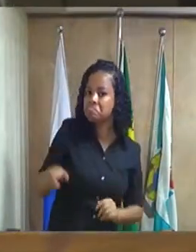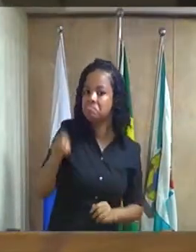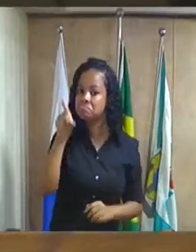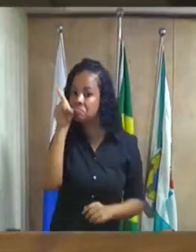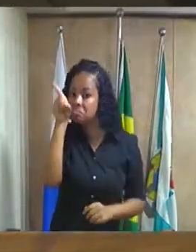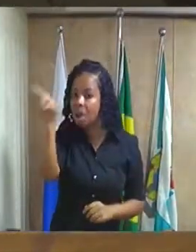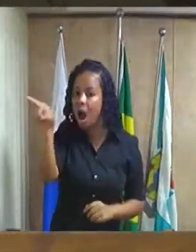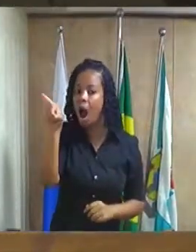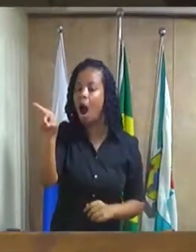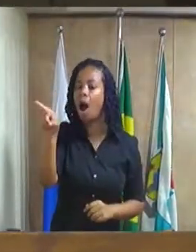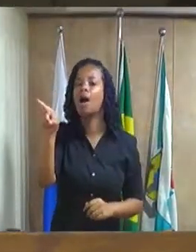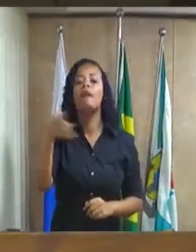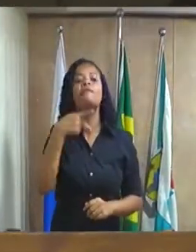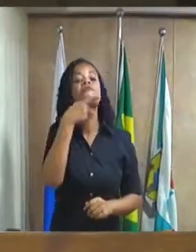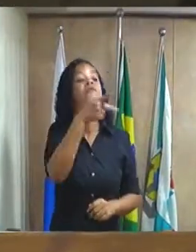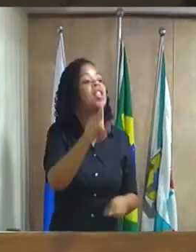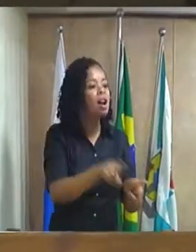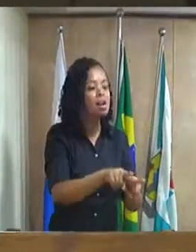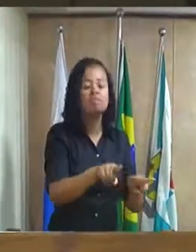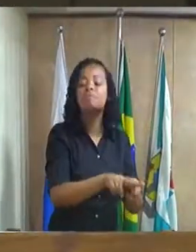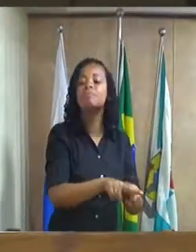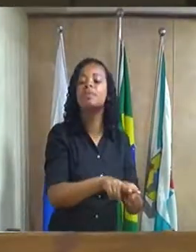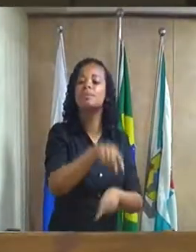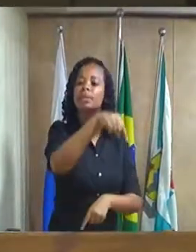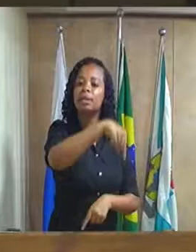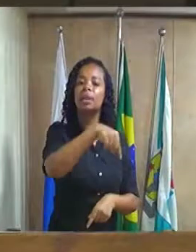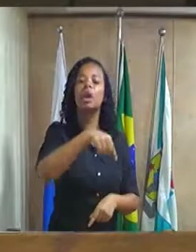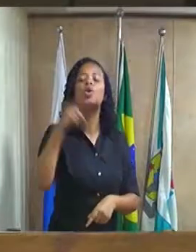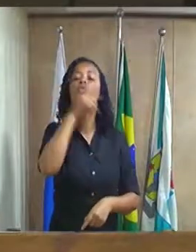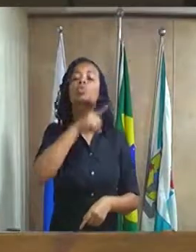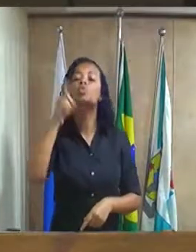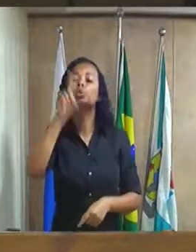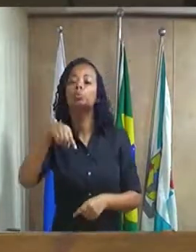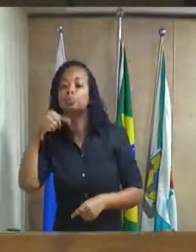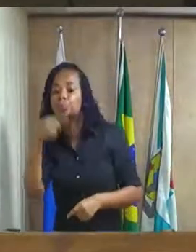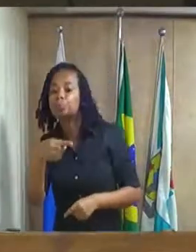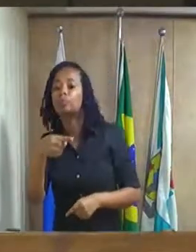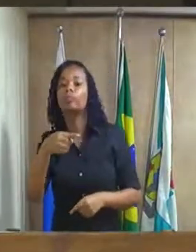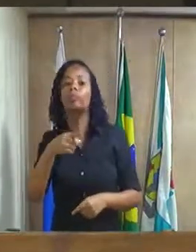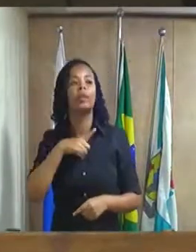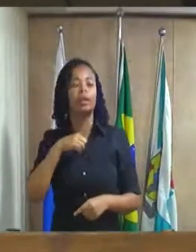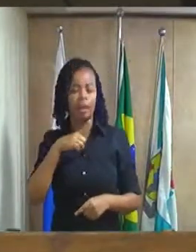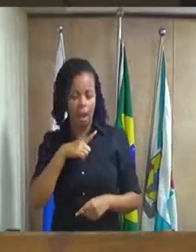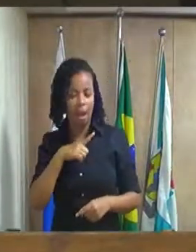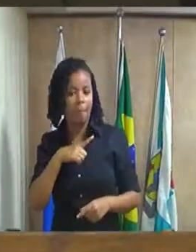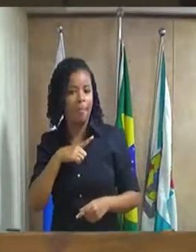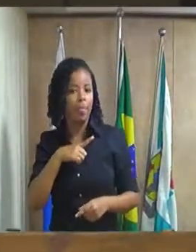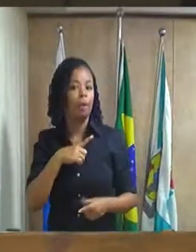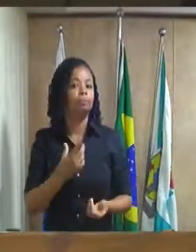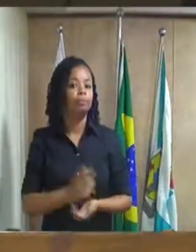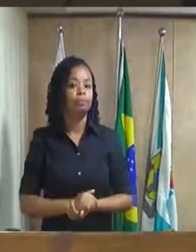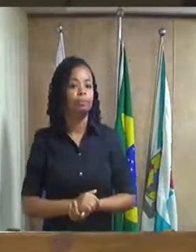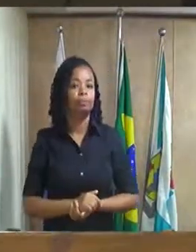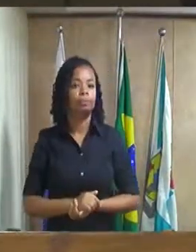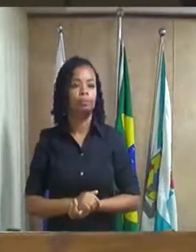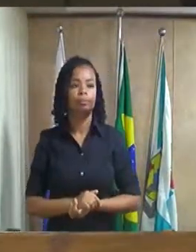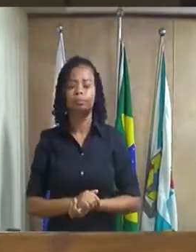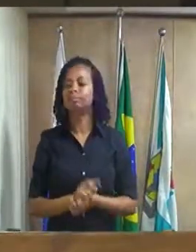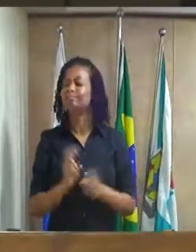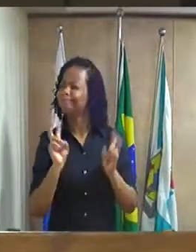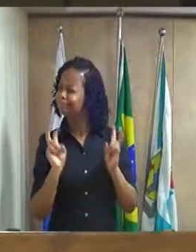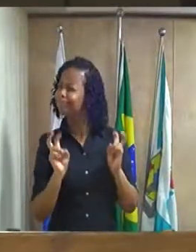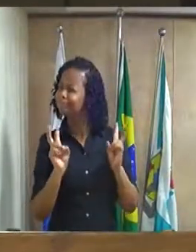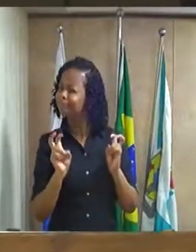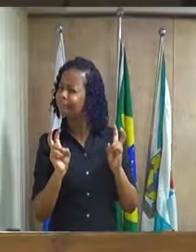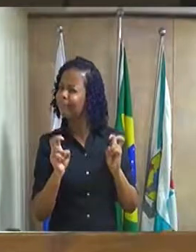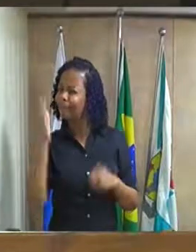e dizer que domingo próximo, nós temos o, a,